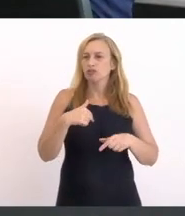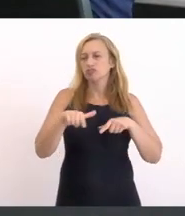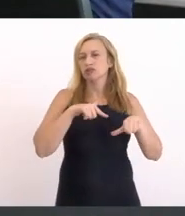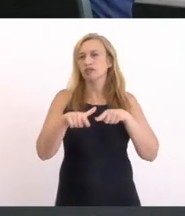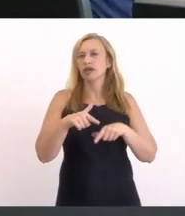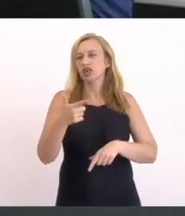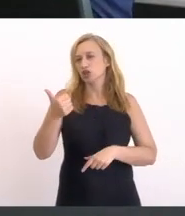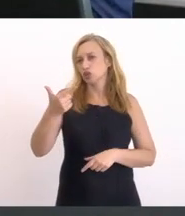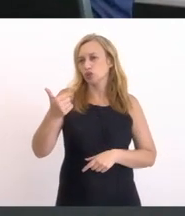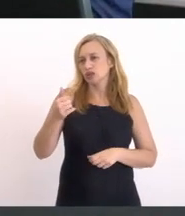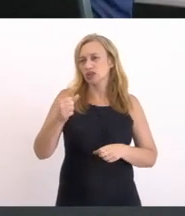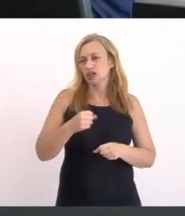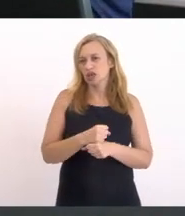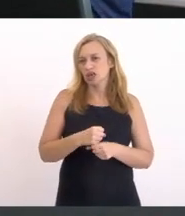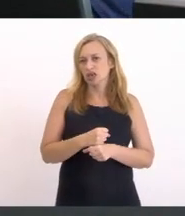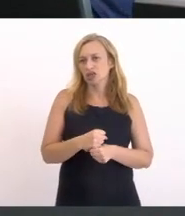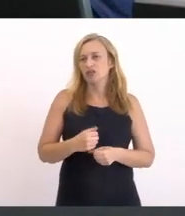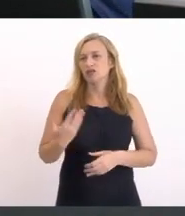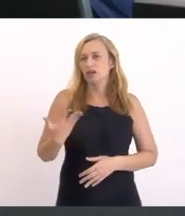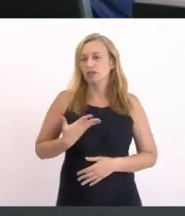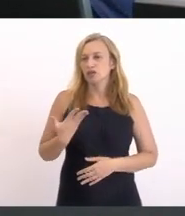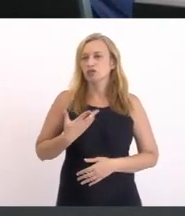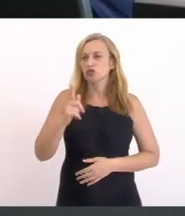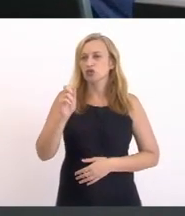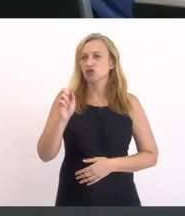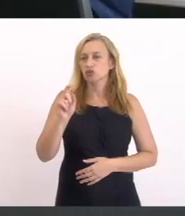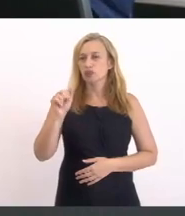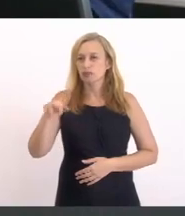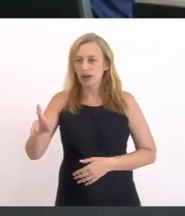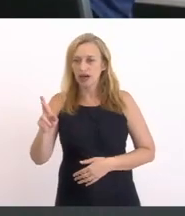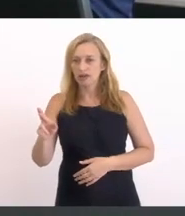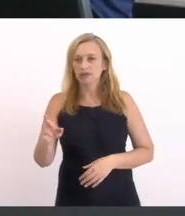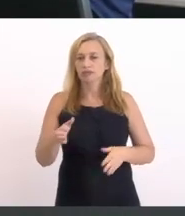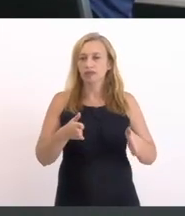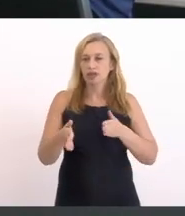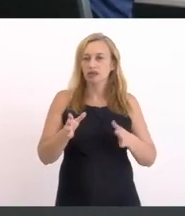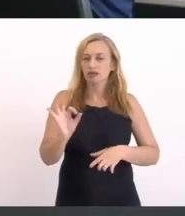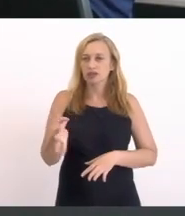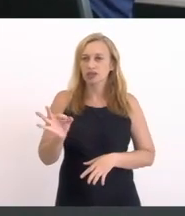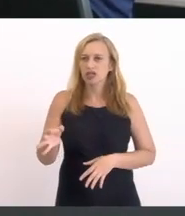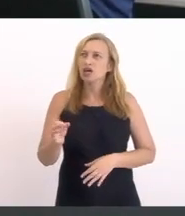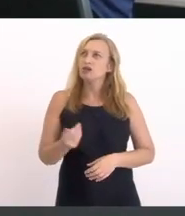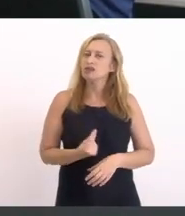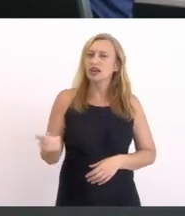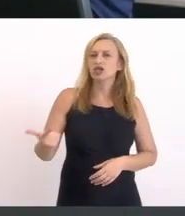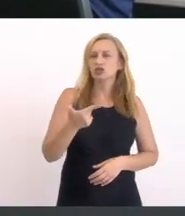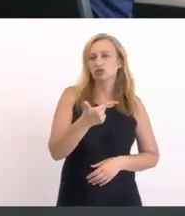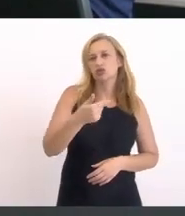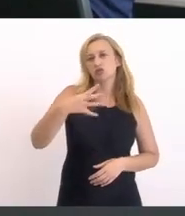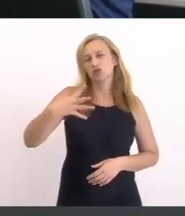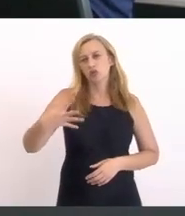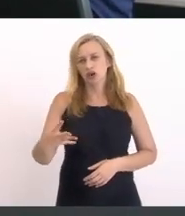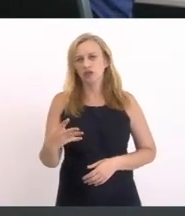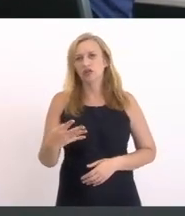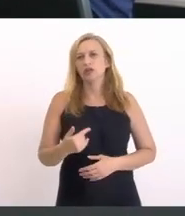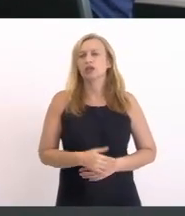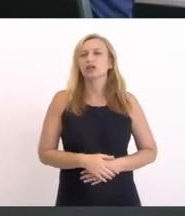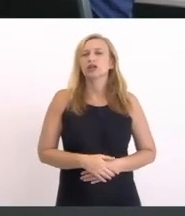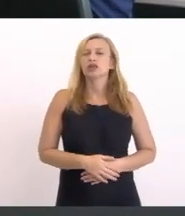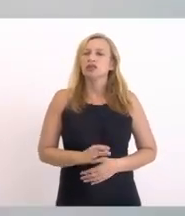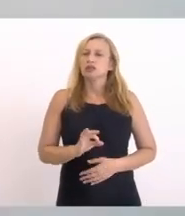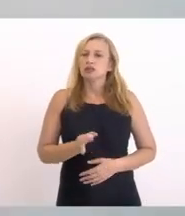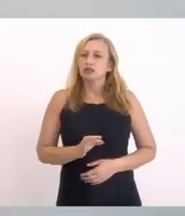SELA Para quem não sabe Até fui colega do Gilmar Na mesma época Eu saí de lá em 2004 E eu era